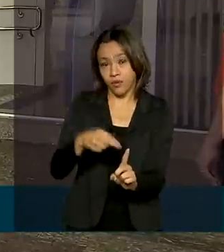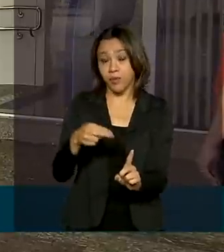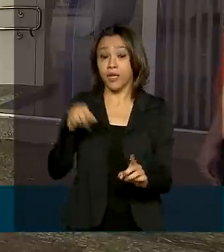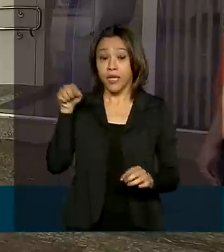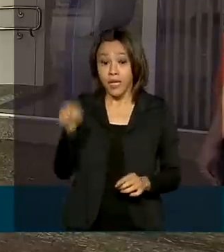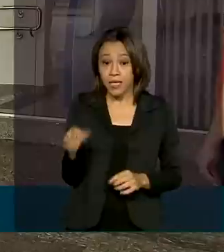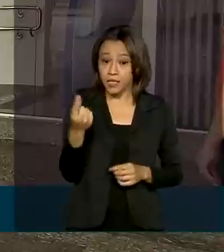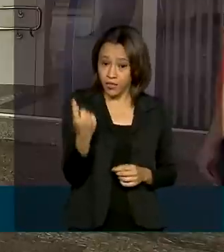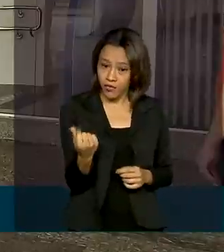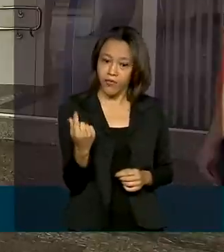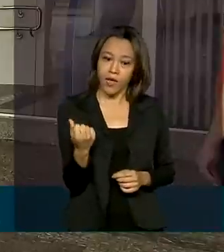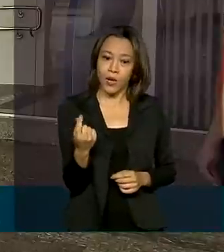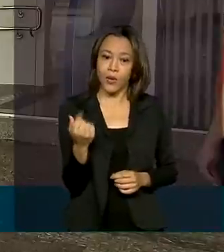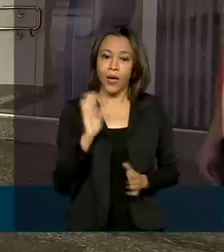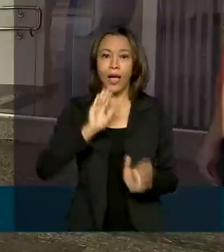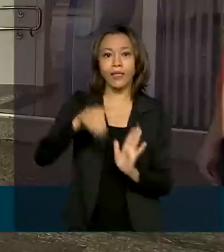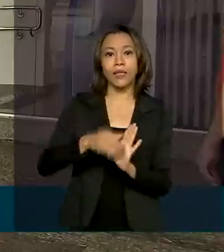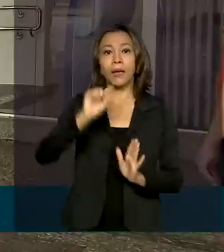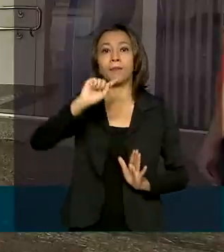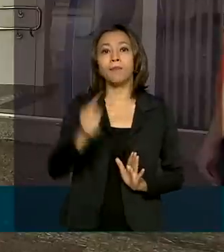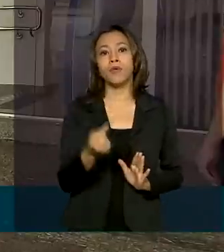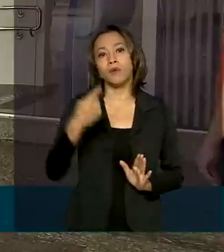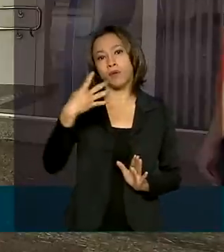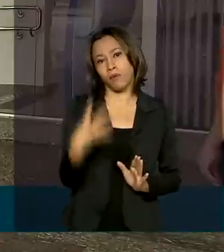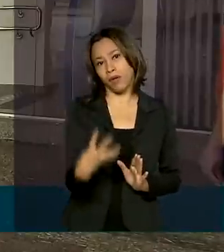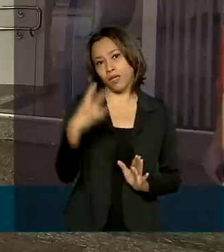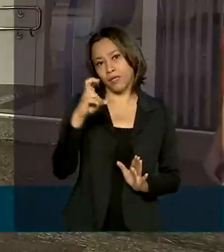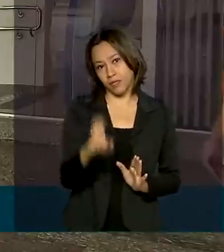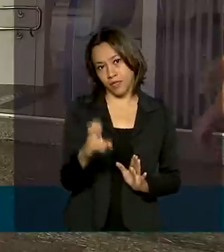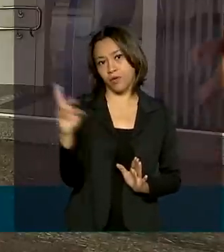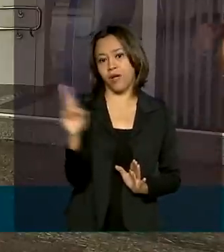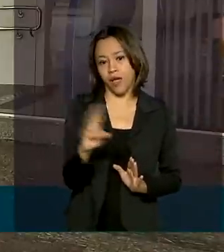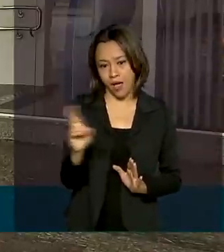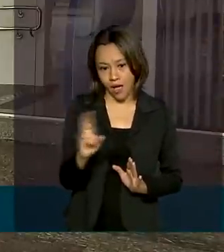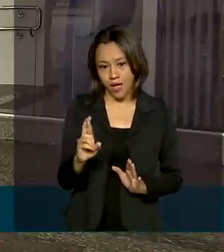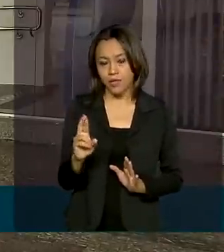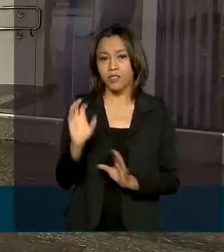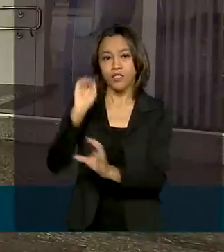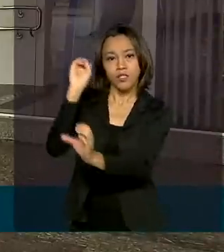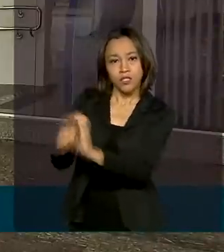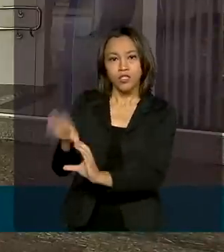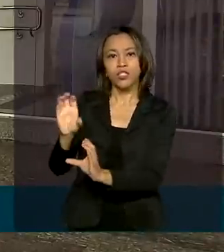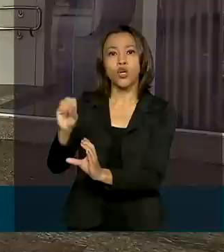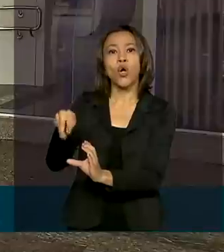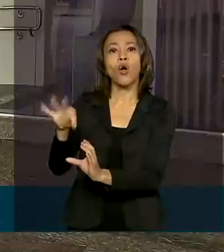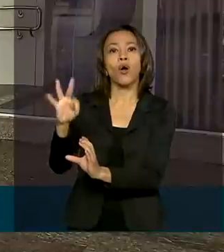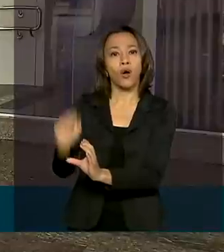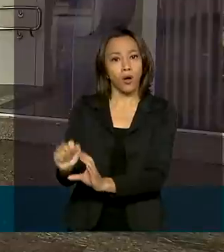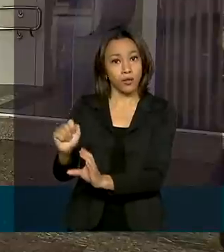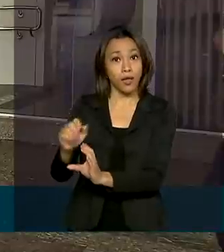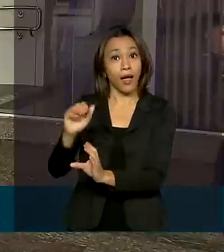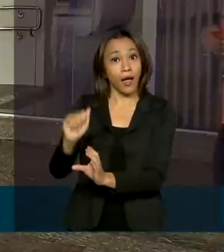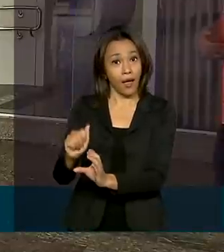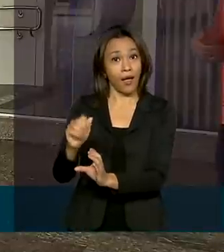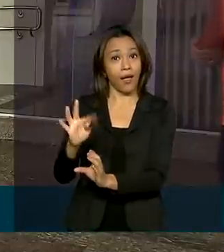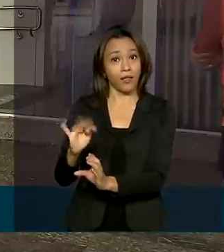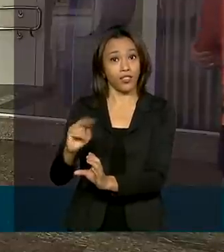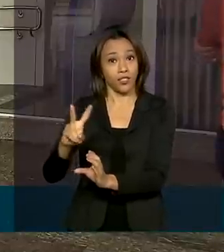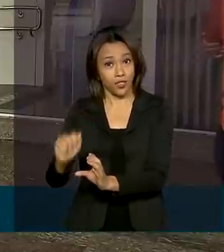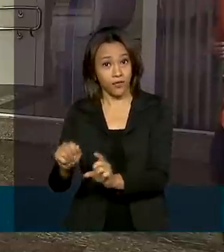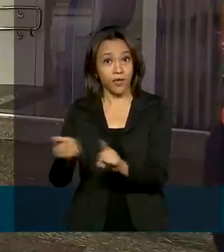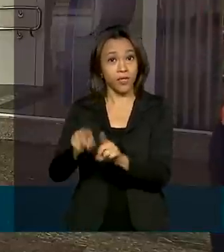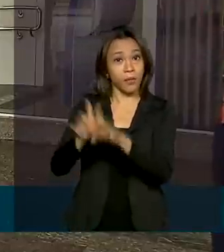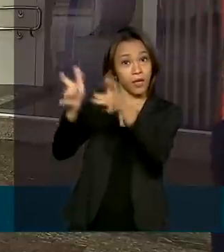é até R$.045,00 de contas ativas ou inativas. É o valor que cada trabalhador pode